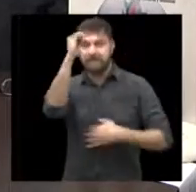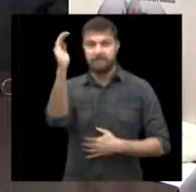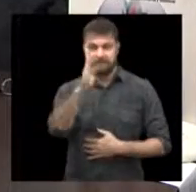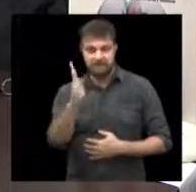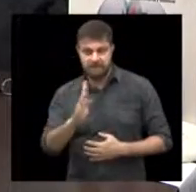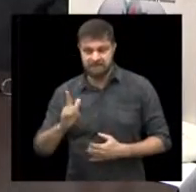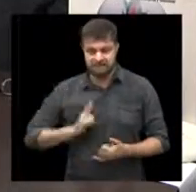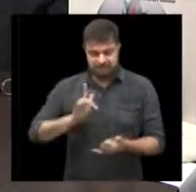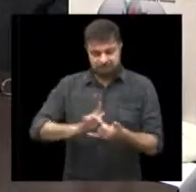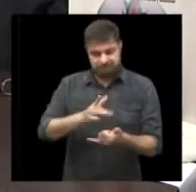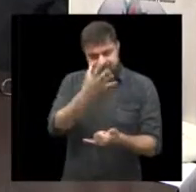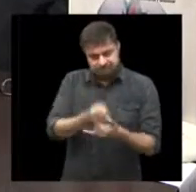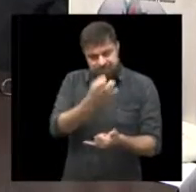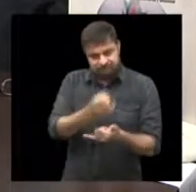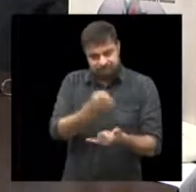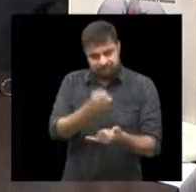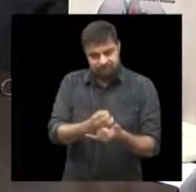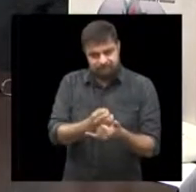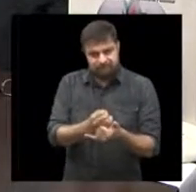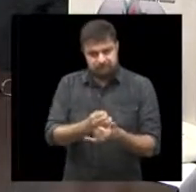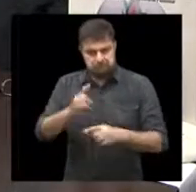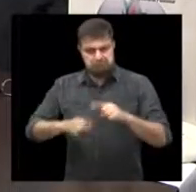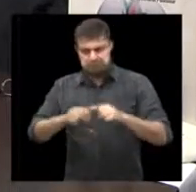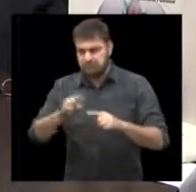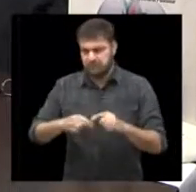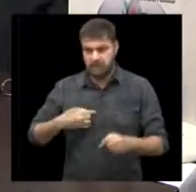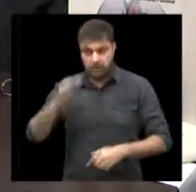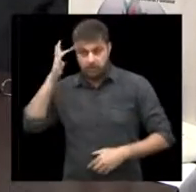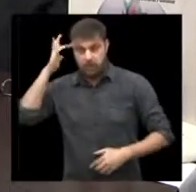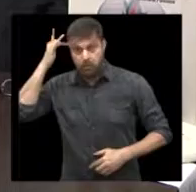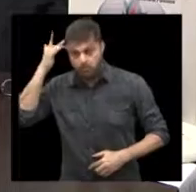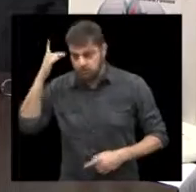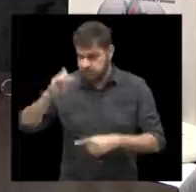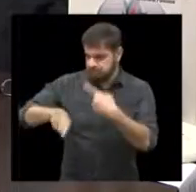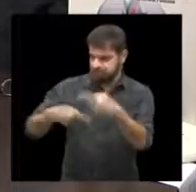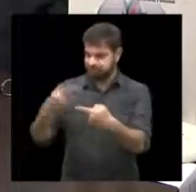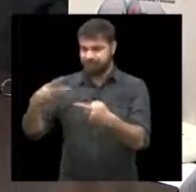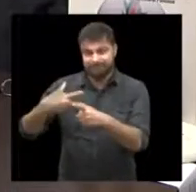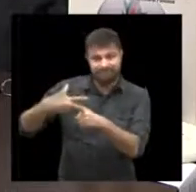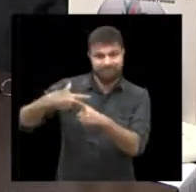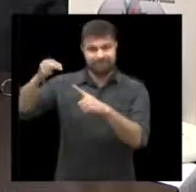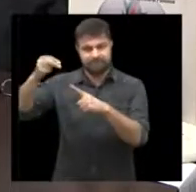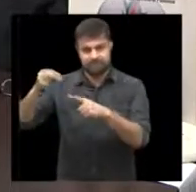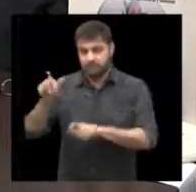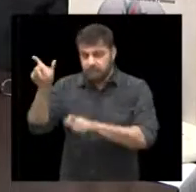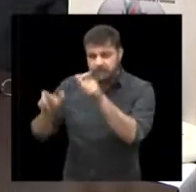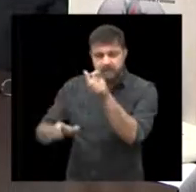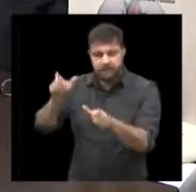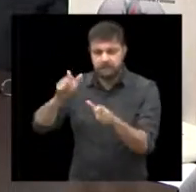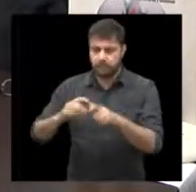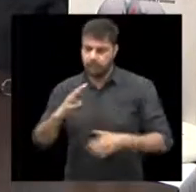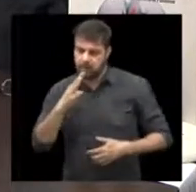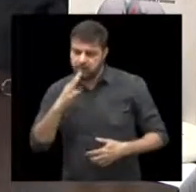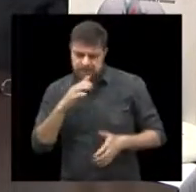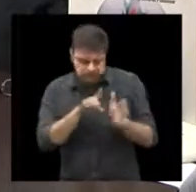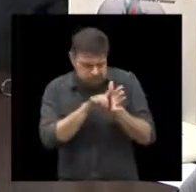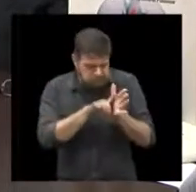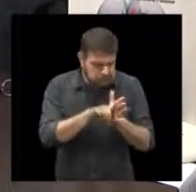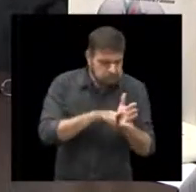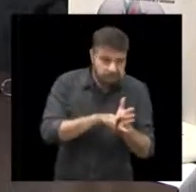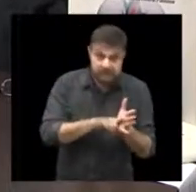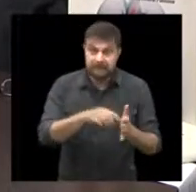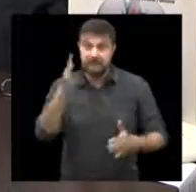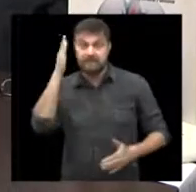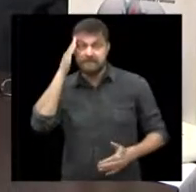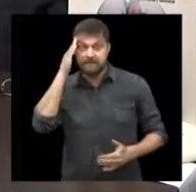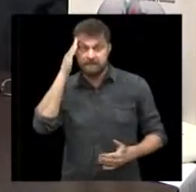tipo de instrumento. Um instrumento que eu acho que vai ser um sucesso, assim que as pessoas forem conhecendo. Mas eu